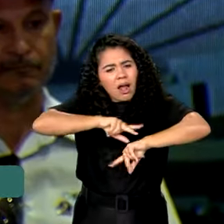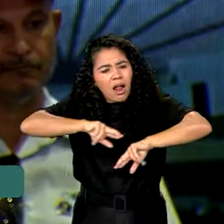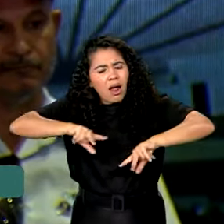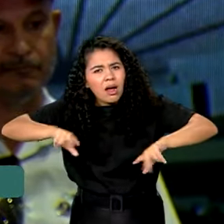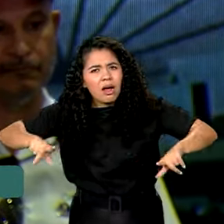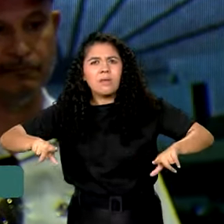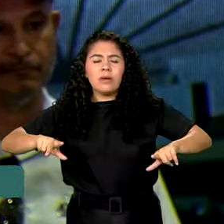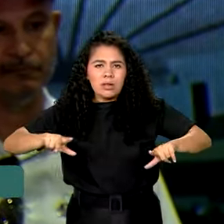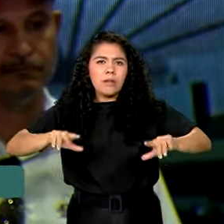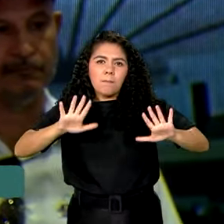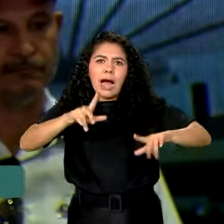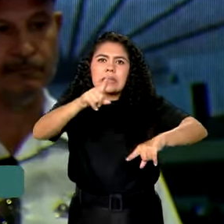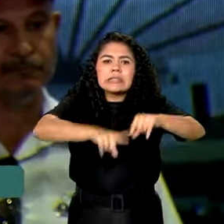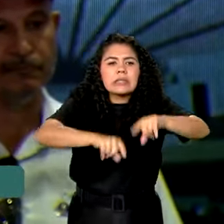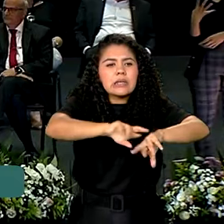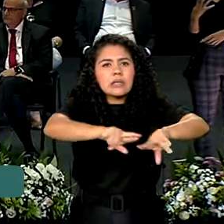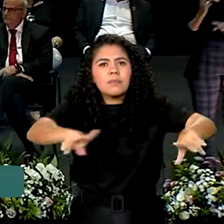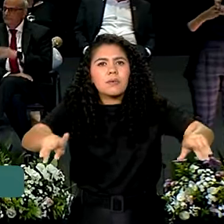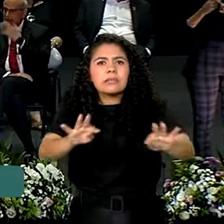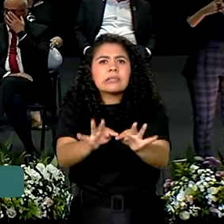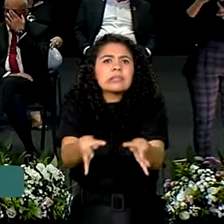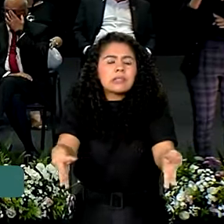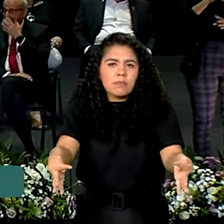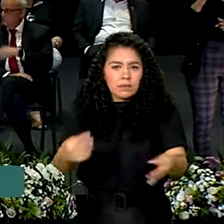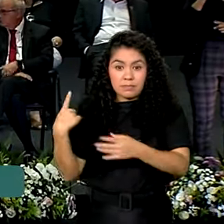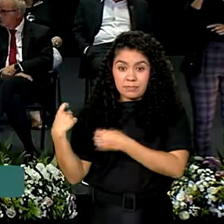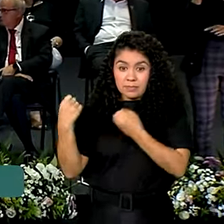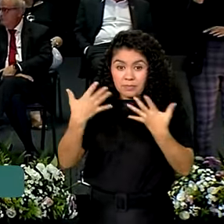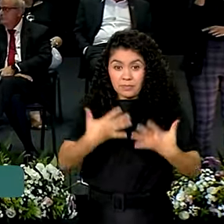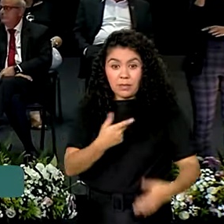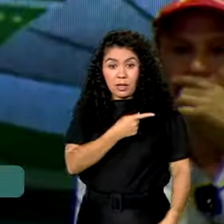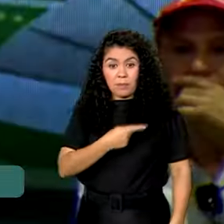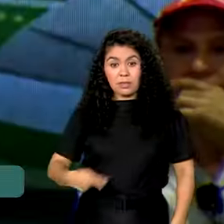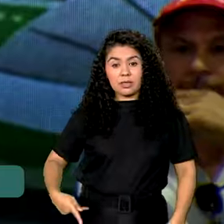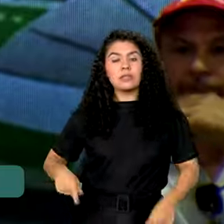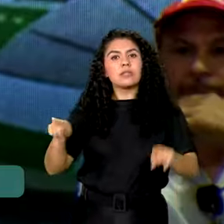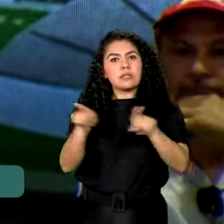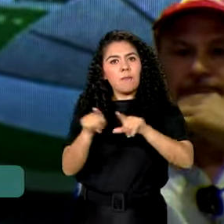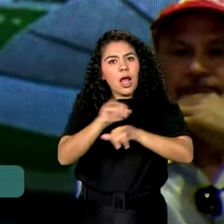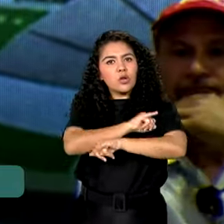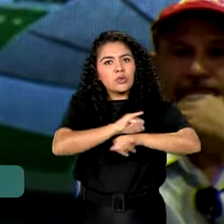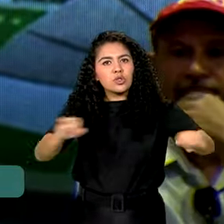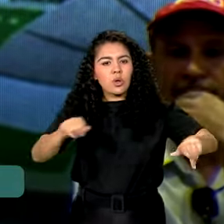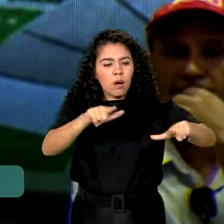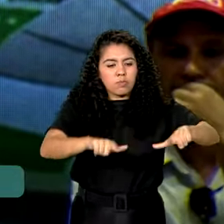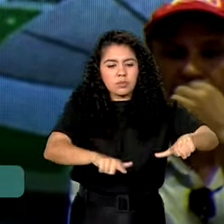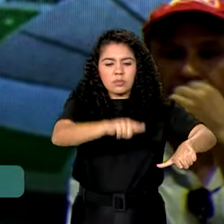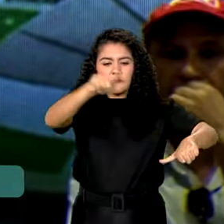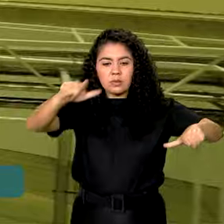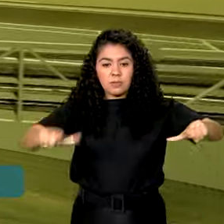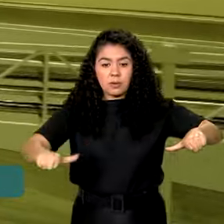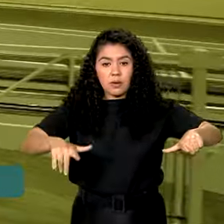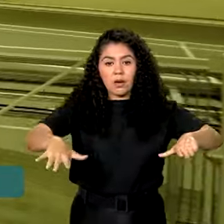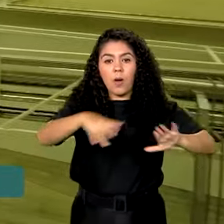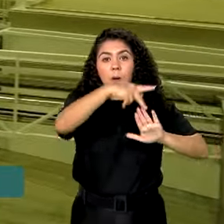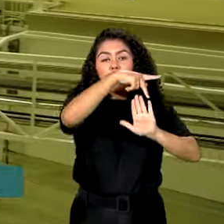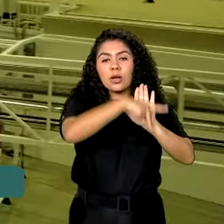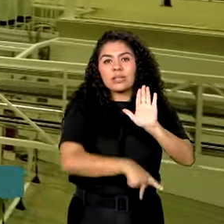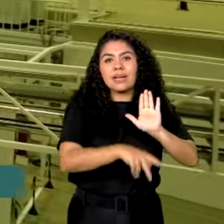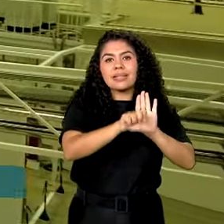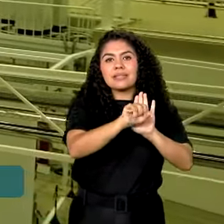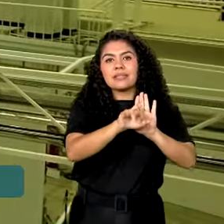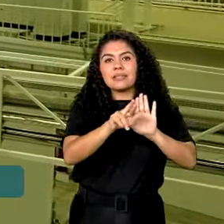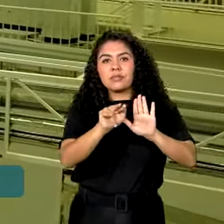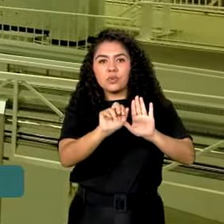de equipamentos muito simples. O presidente também anunciou a ampliação do projeto Sirius, o maior